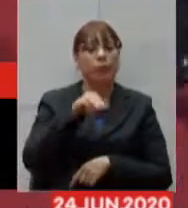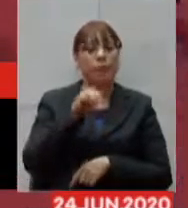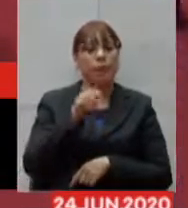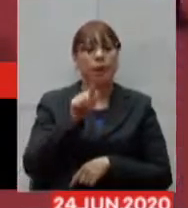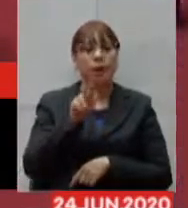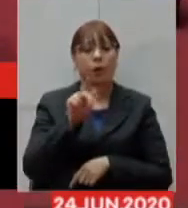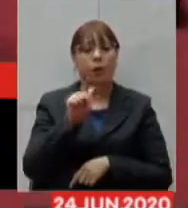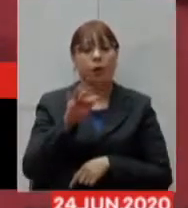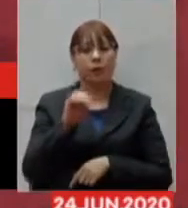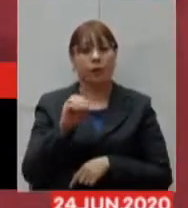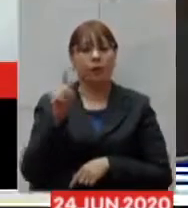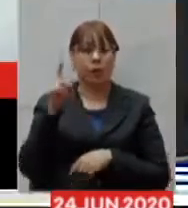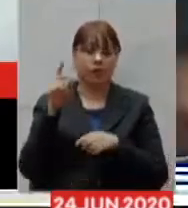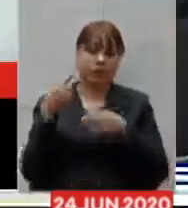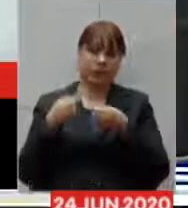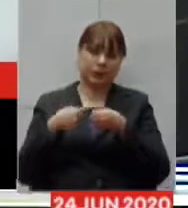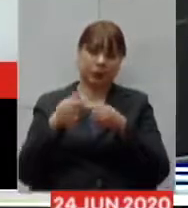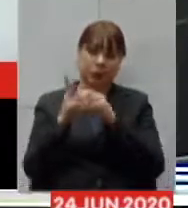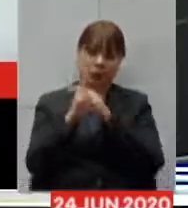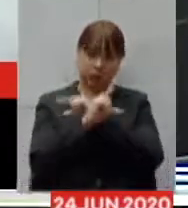cidade de Patos de Minas